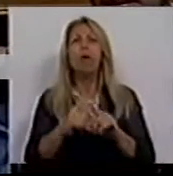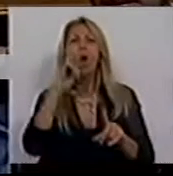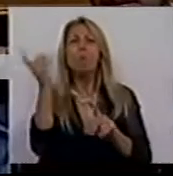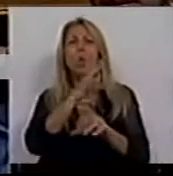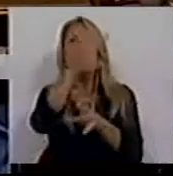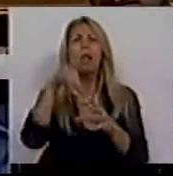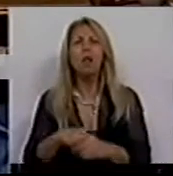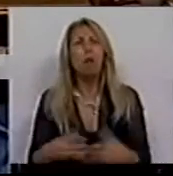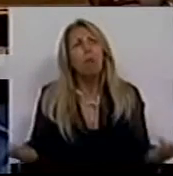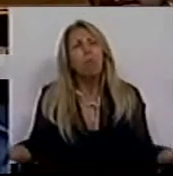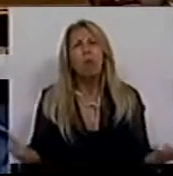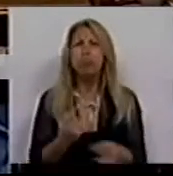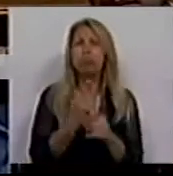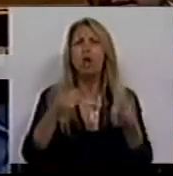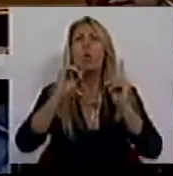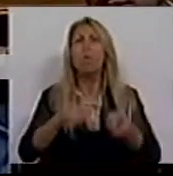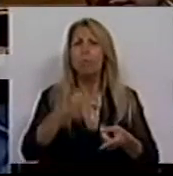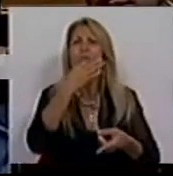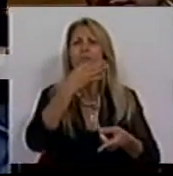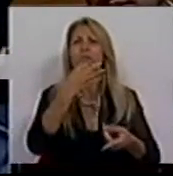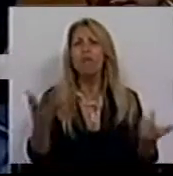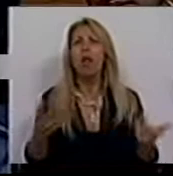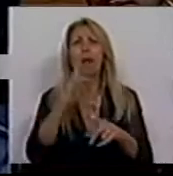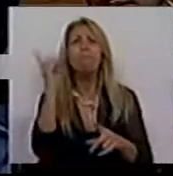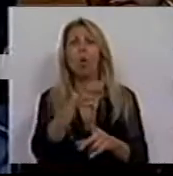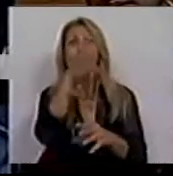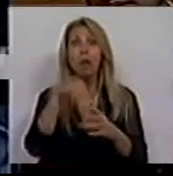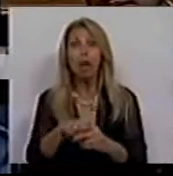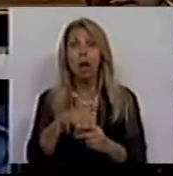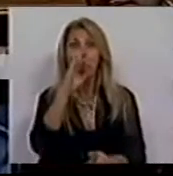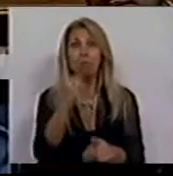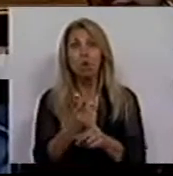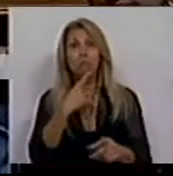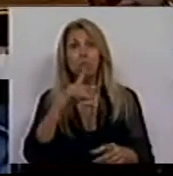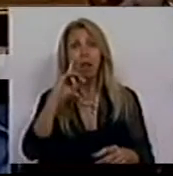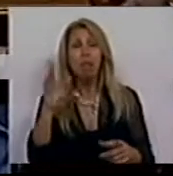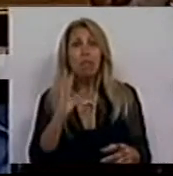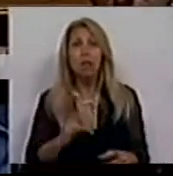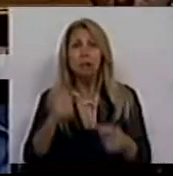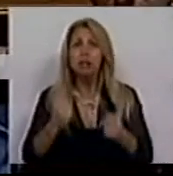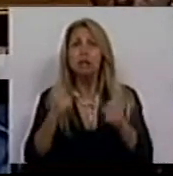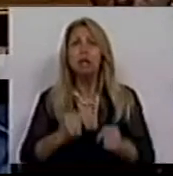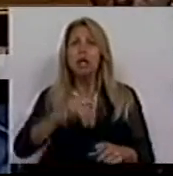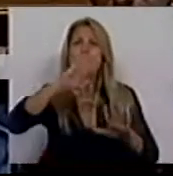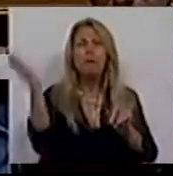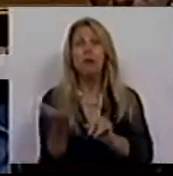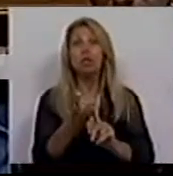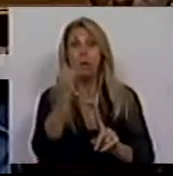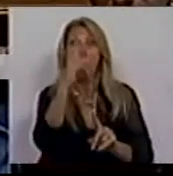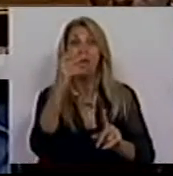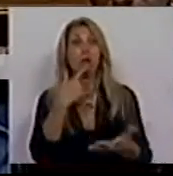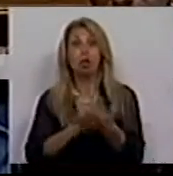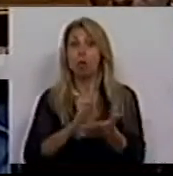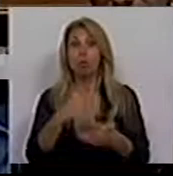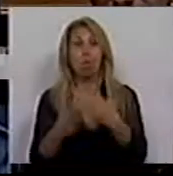porquê acaba o discurso com a procura interna e tenta tão insistentemente castigá-la, mantendo o IVA da restauração, mantendo este novo imposto sobre